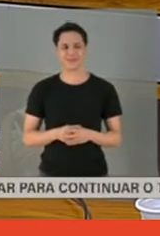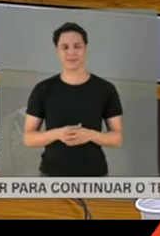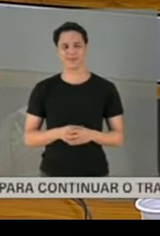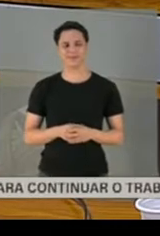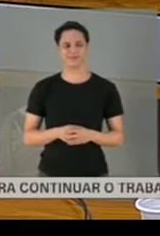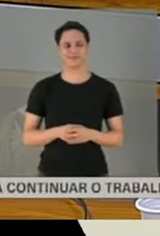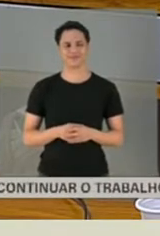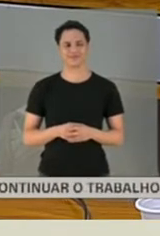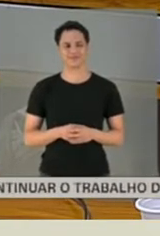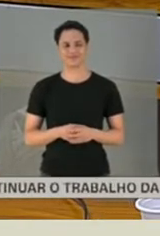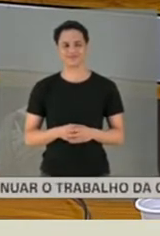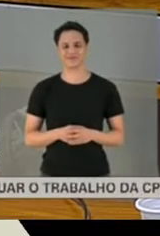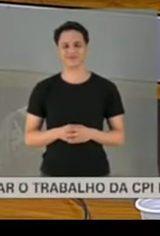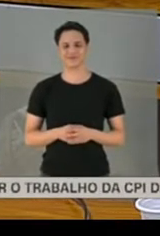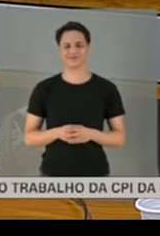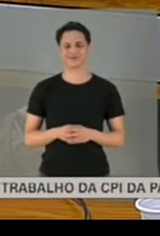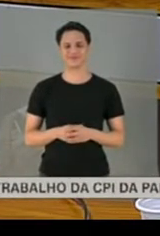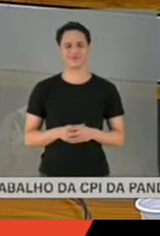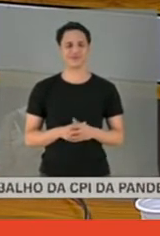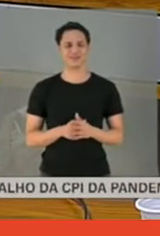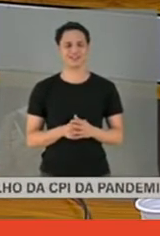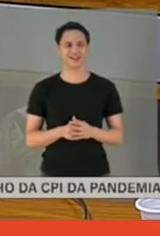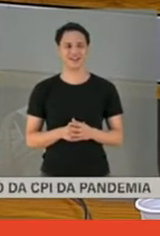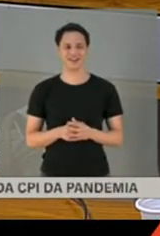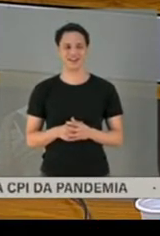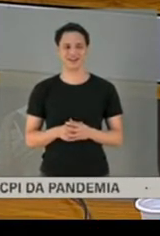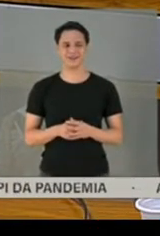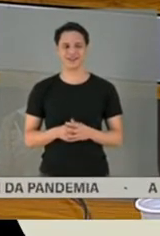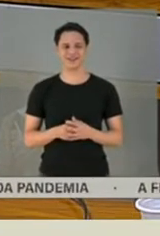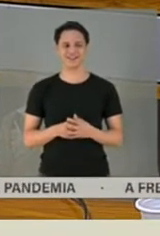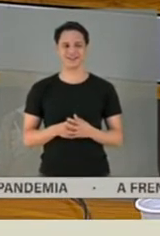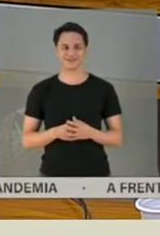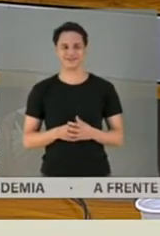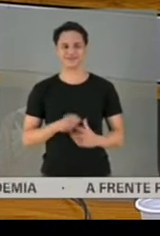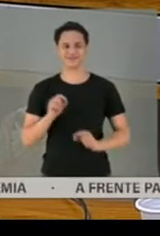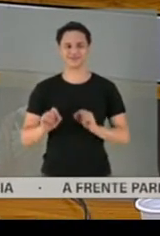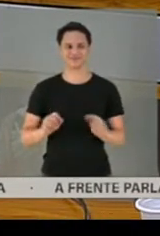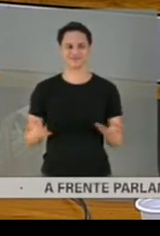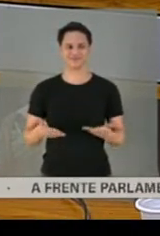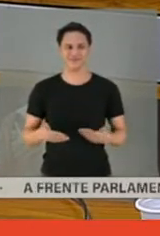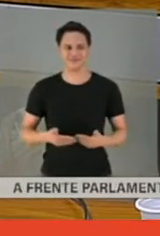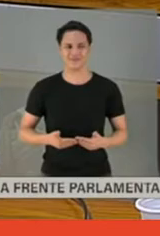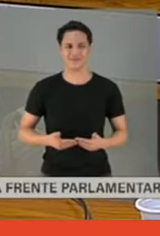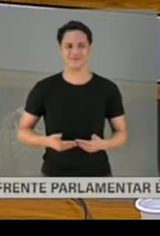Eu cheguei a falar com os médicos, falei para ele que eu queria, eu achava que o estado dela estava muito complicado,